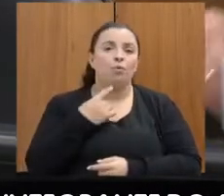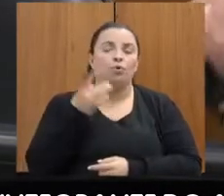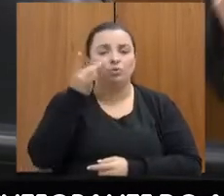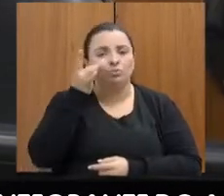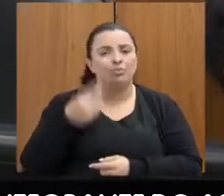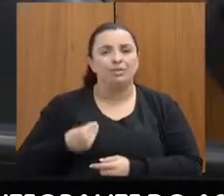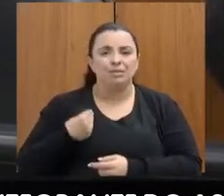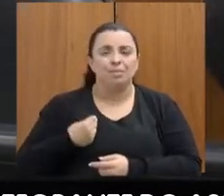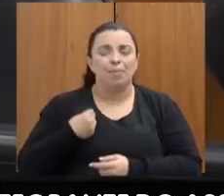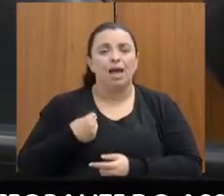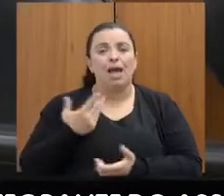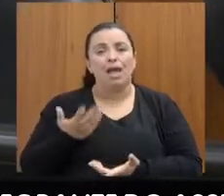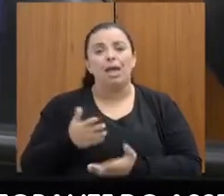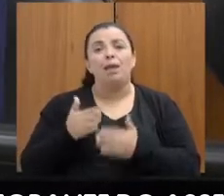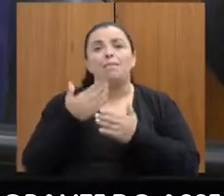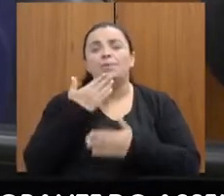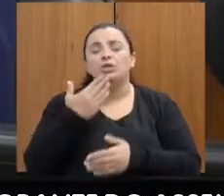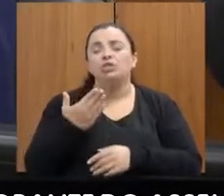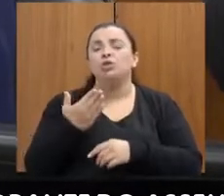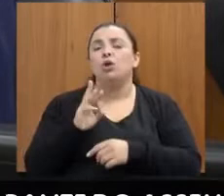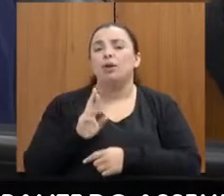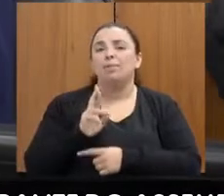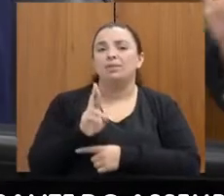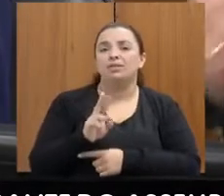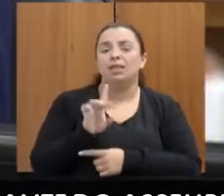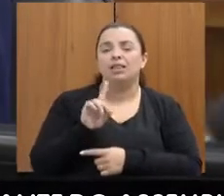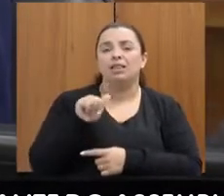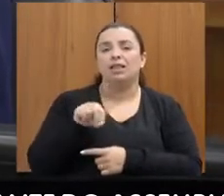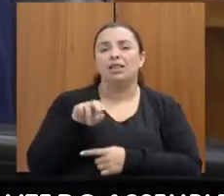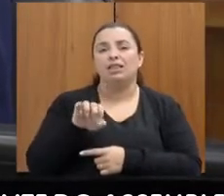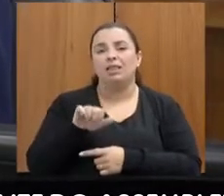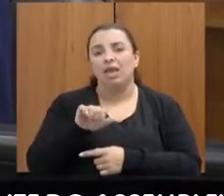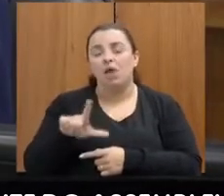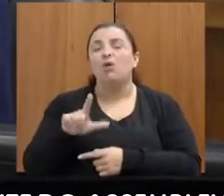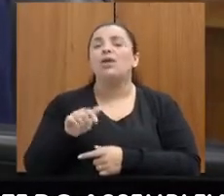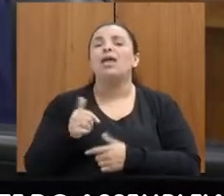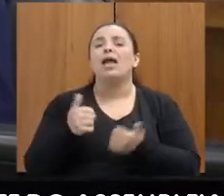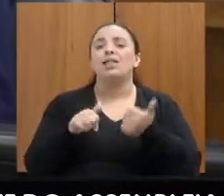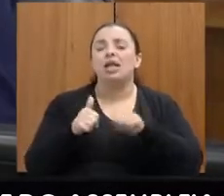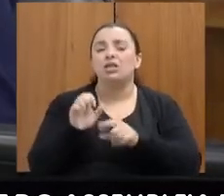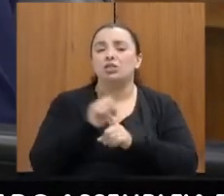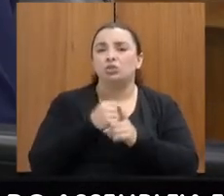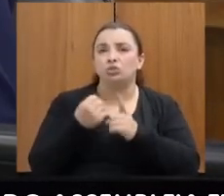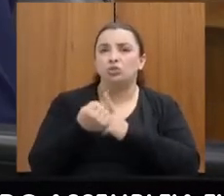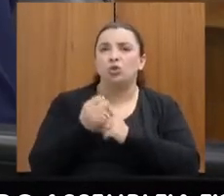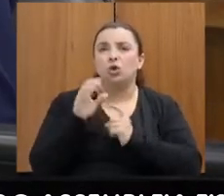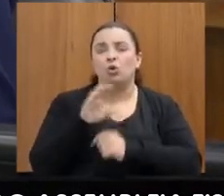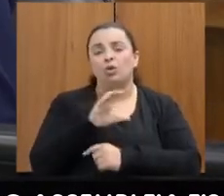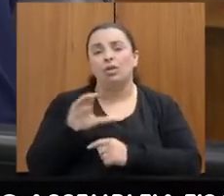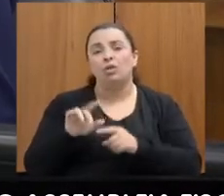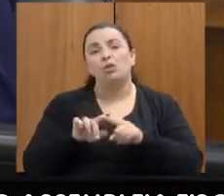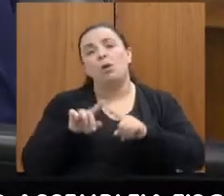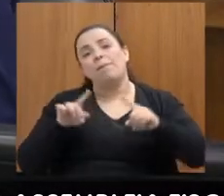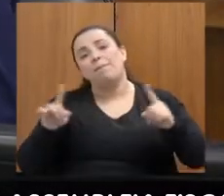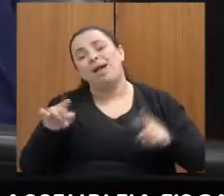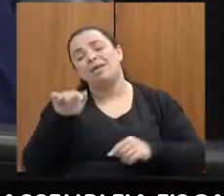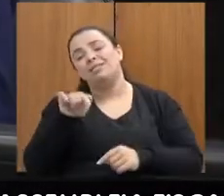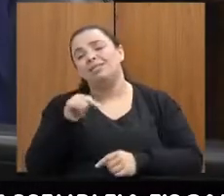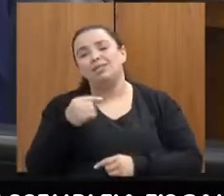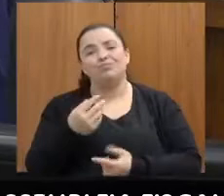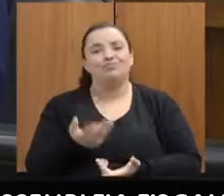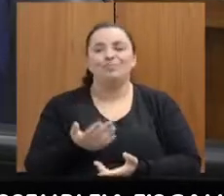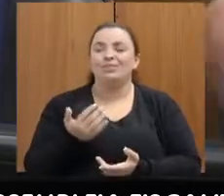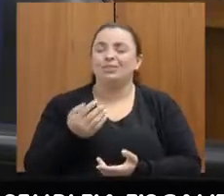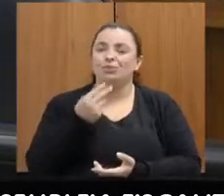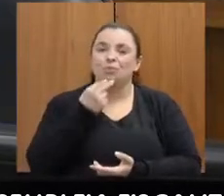Araújo de Azevedo, que é analista, sociólogo da Polícia Civil e coordenador da divisão. É uma pena que ele não pôs estar aqui para compartilhar com a gente que